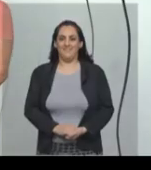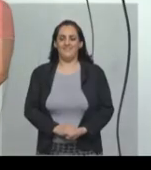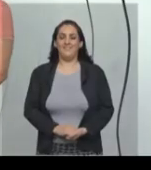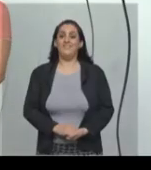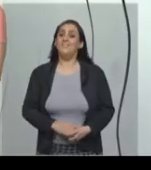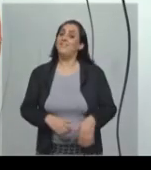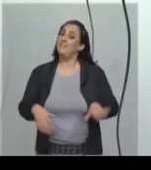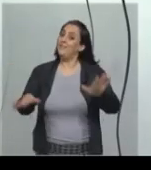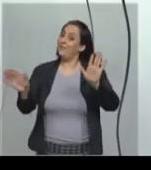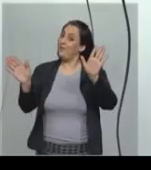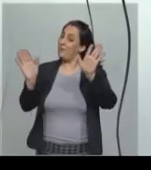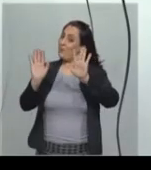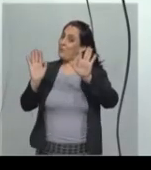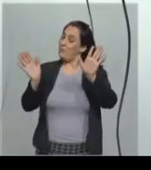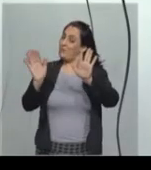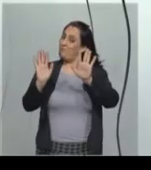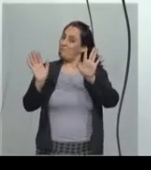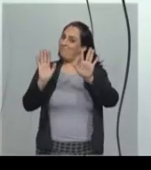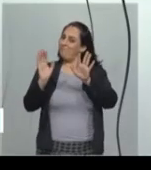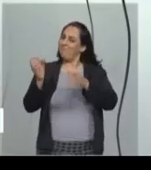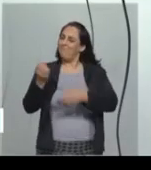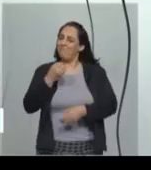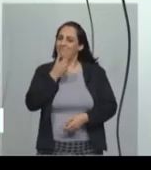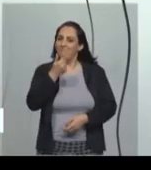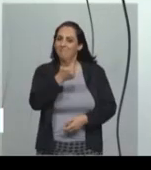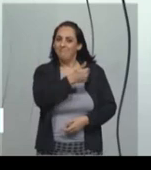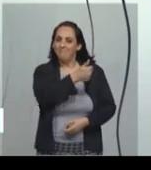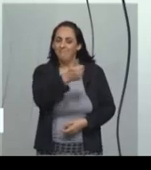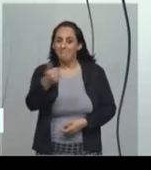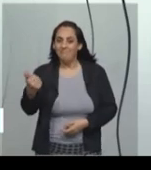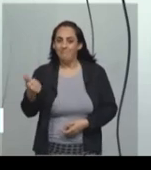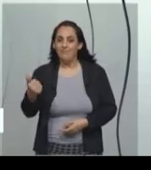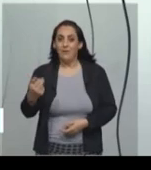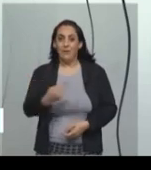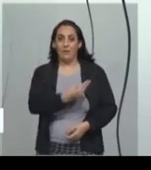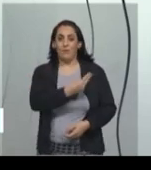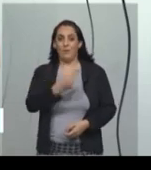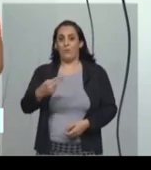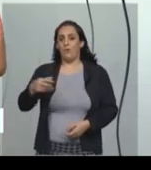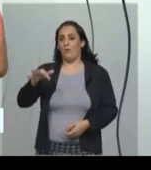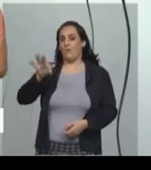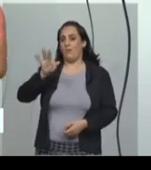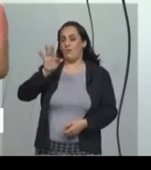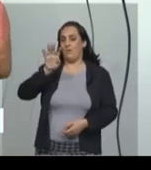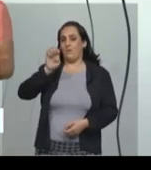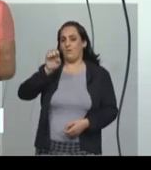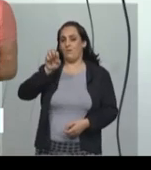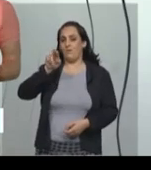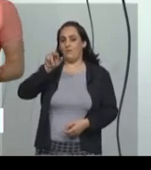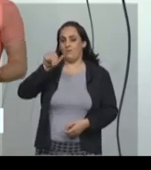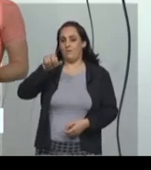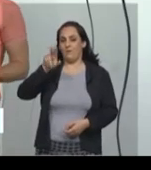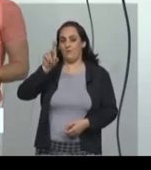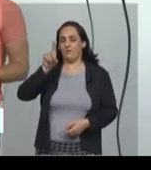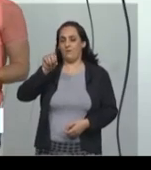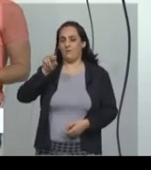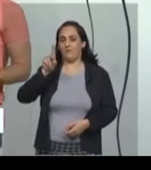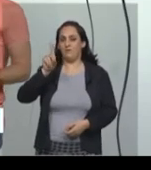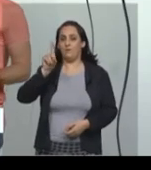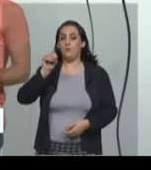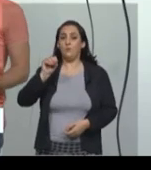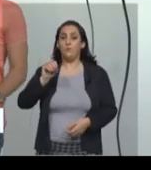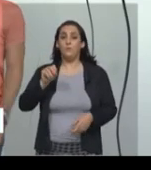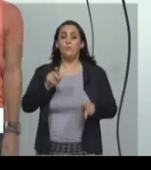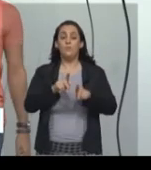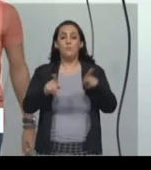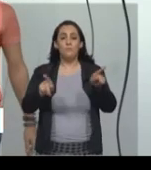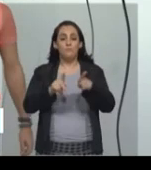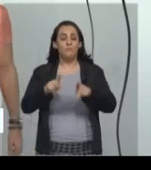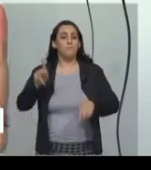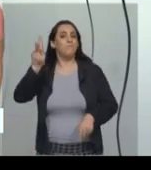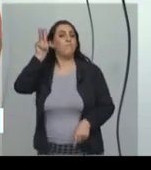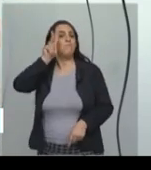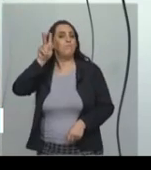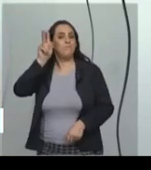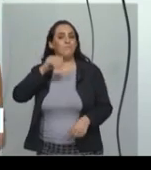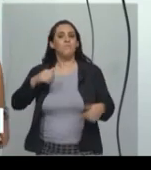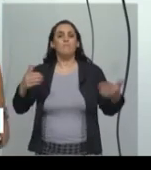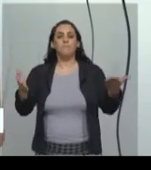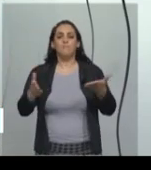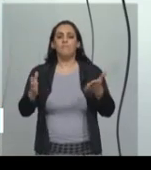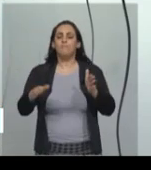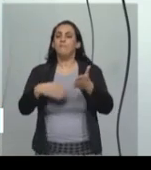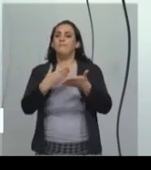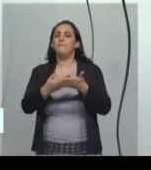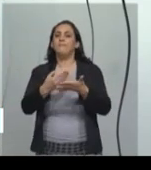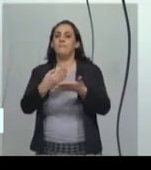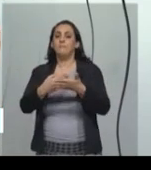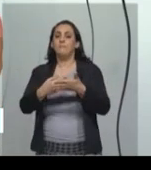Olá estudante, tudo bem? Meu nome é Fernando Figueiredo, sou professor de História e hoje, na aula do quarto ano, nós vamos falar sobre